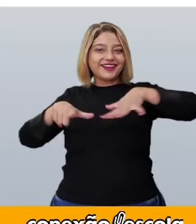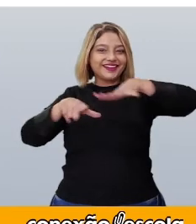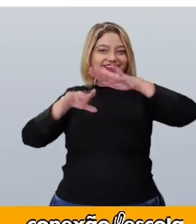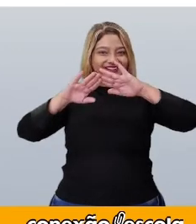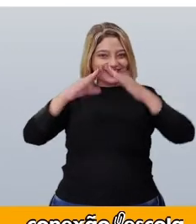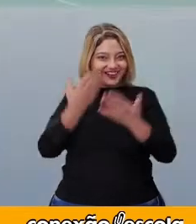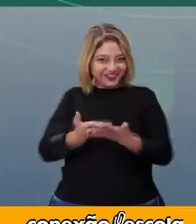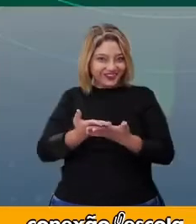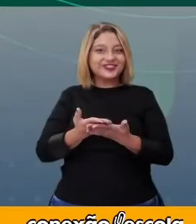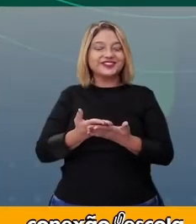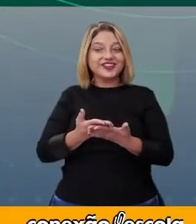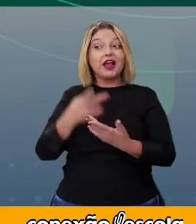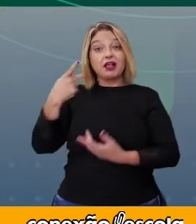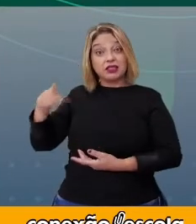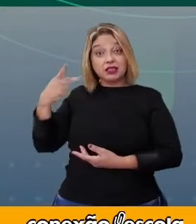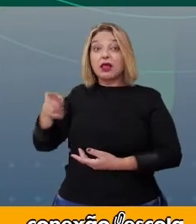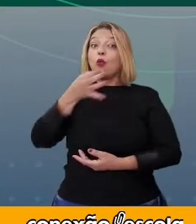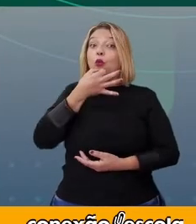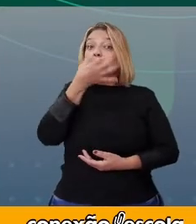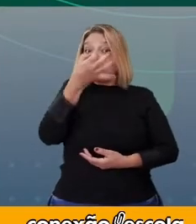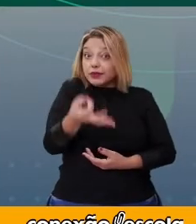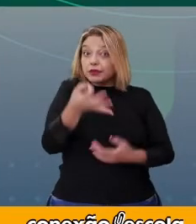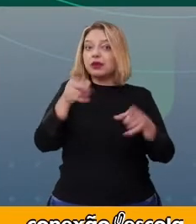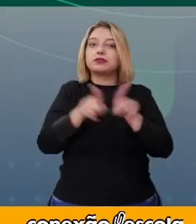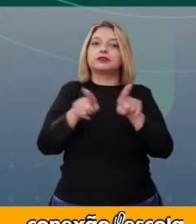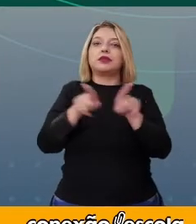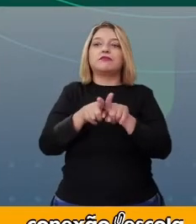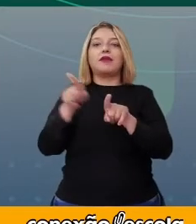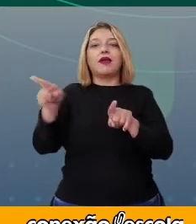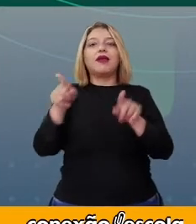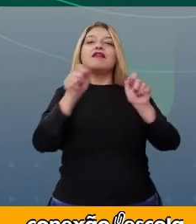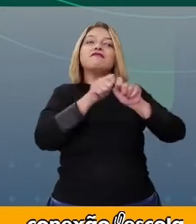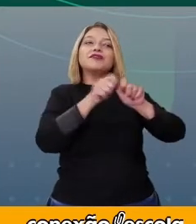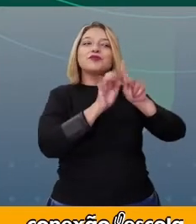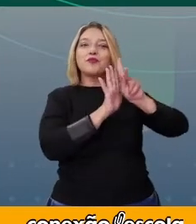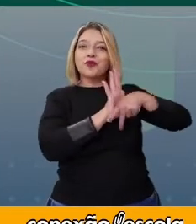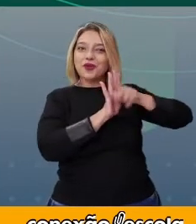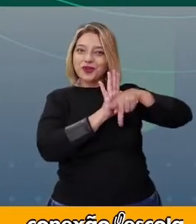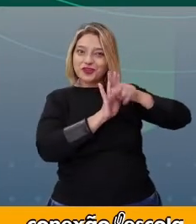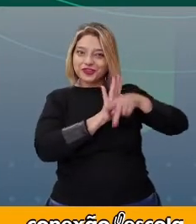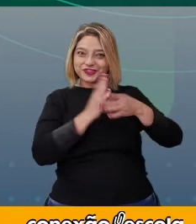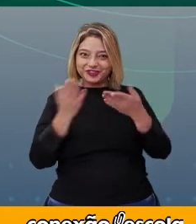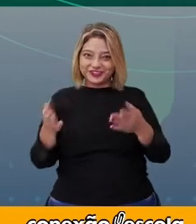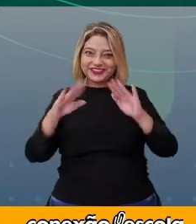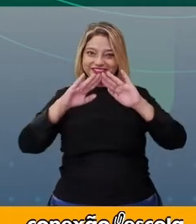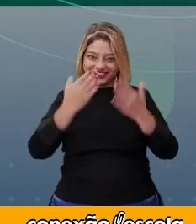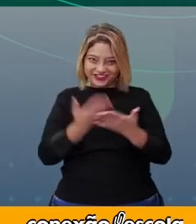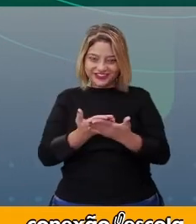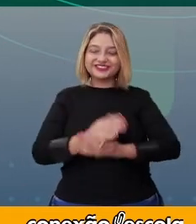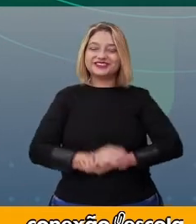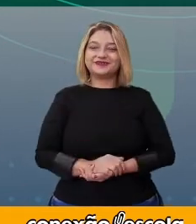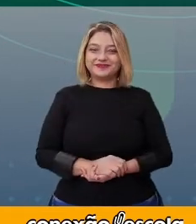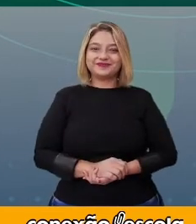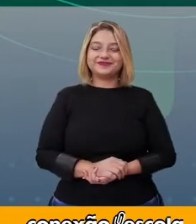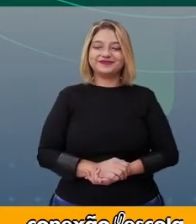Então, é o ponto de vista dela a respeito daquela atividade desenvolvida na escola.